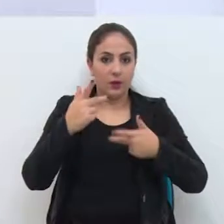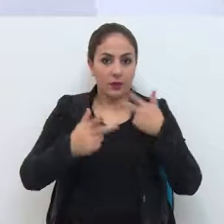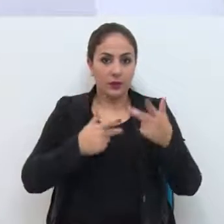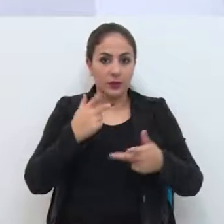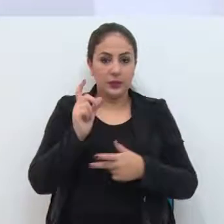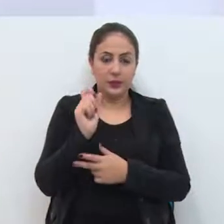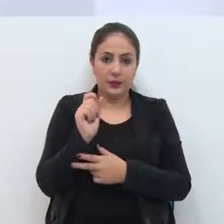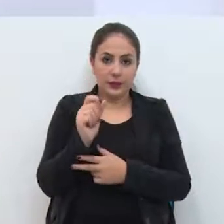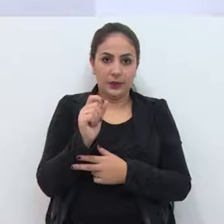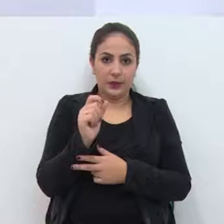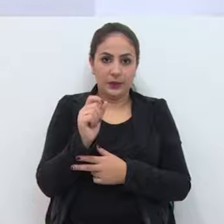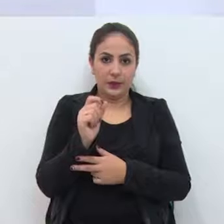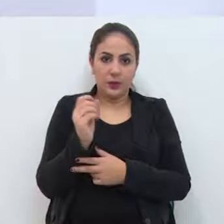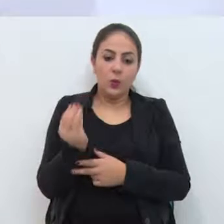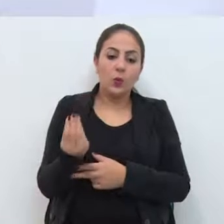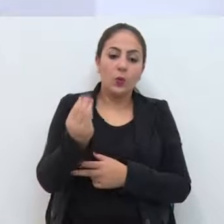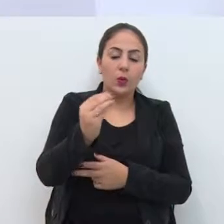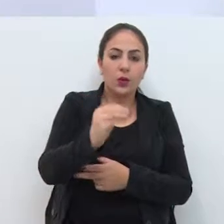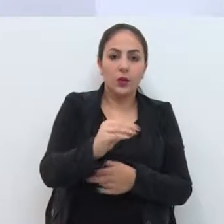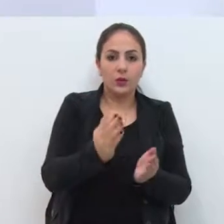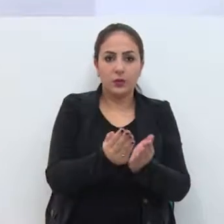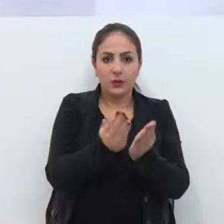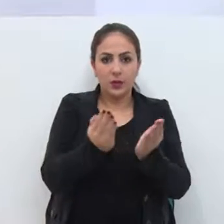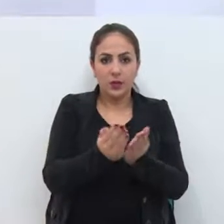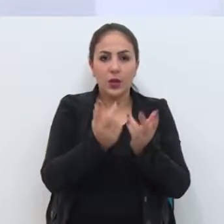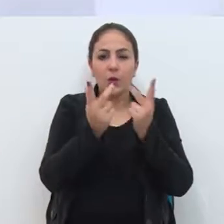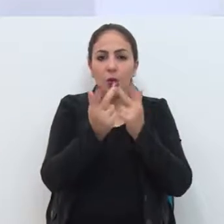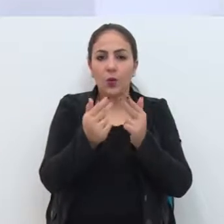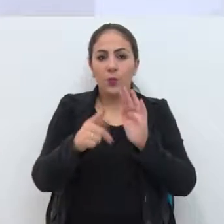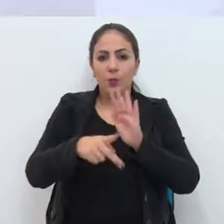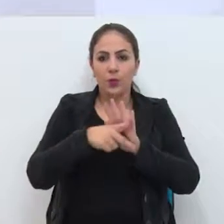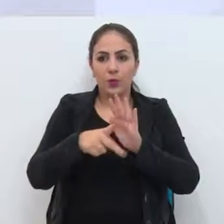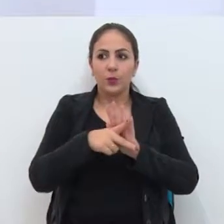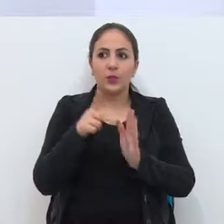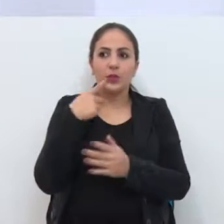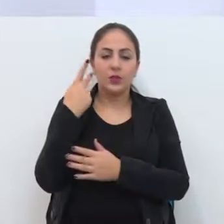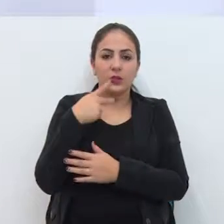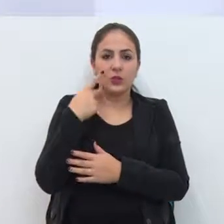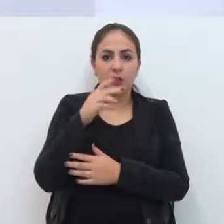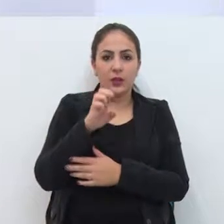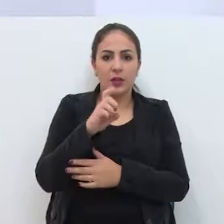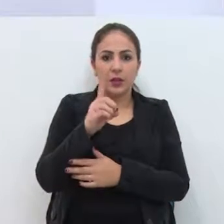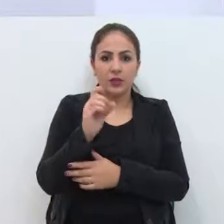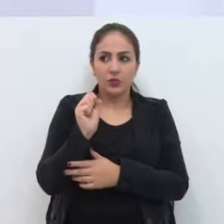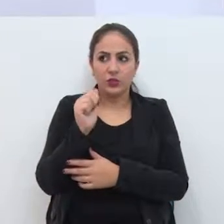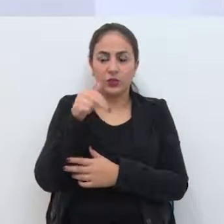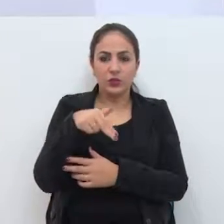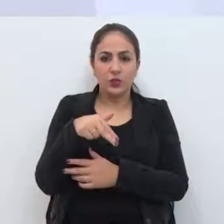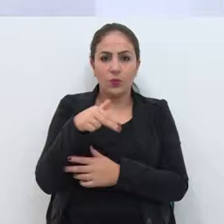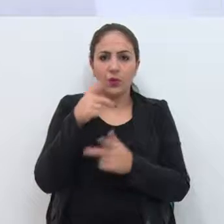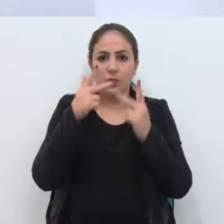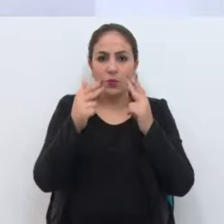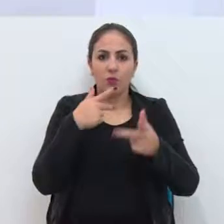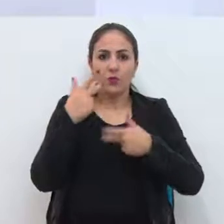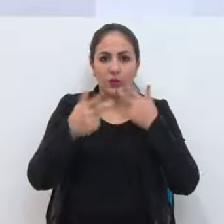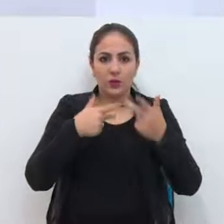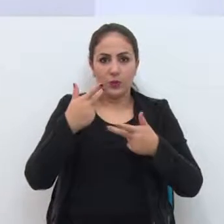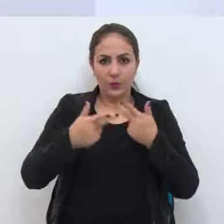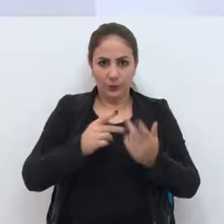que a instalação do monumento, tal qual o próprio ex-vereador Edson Nunes, há momentos atrás, nessa tribuna, informou,